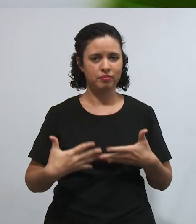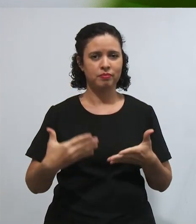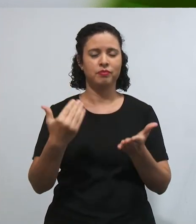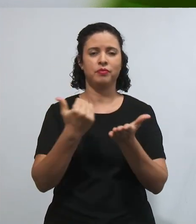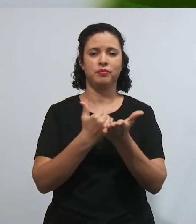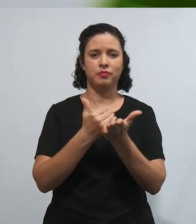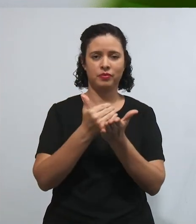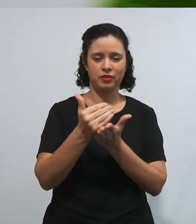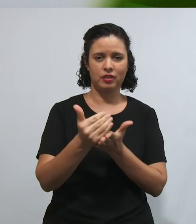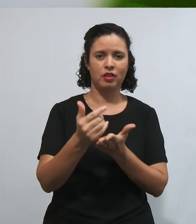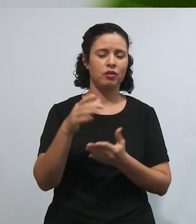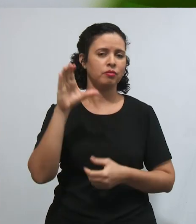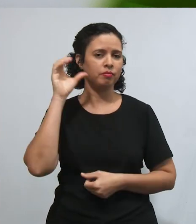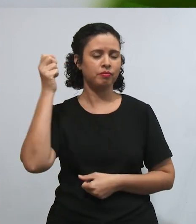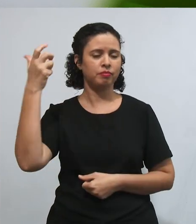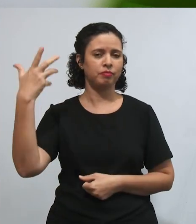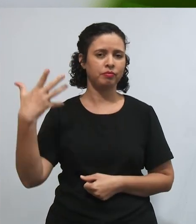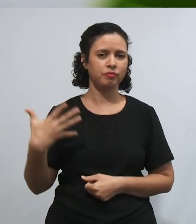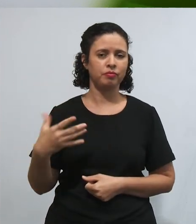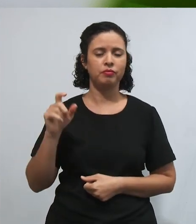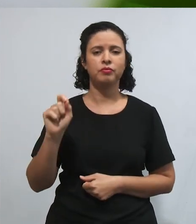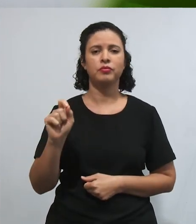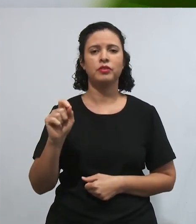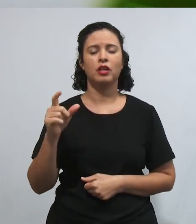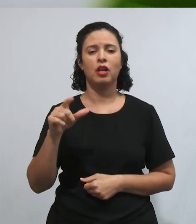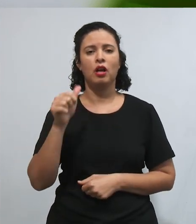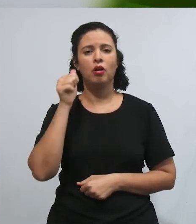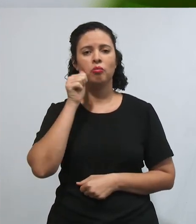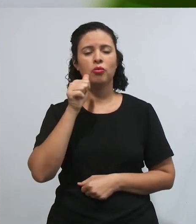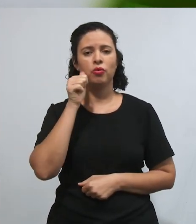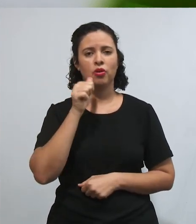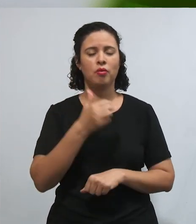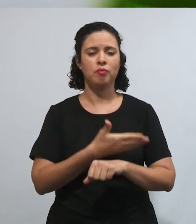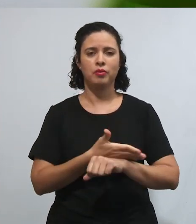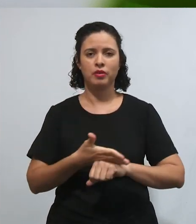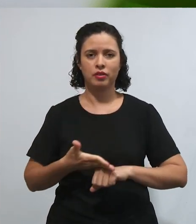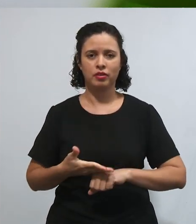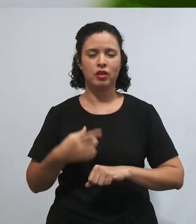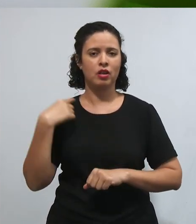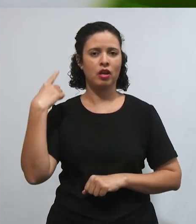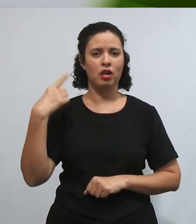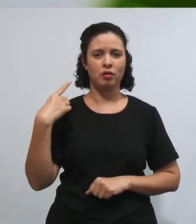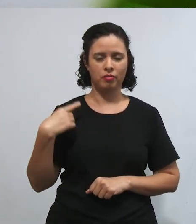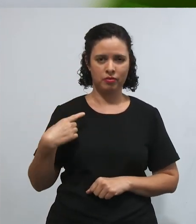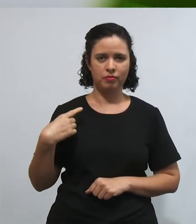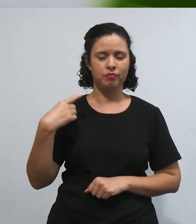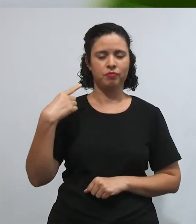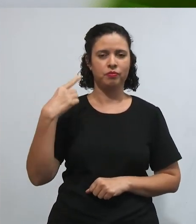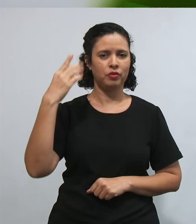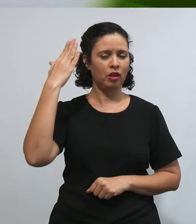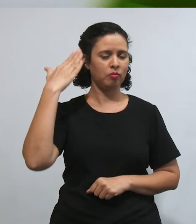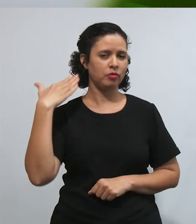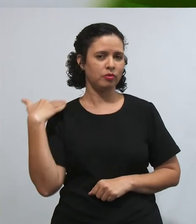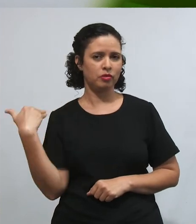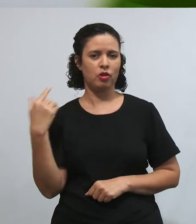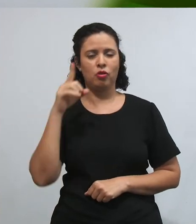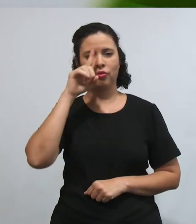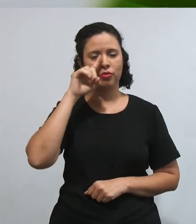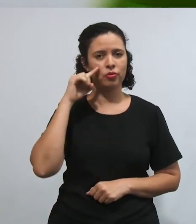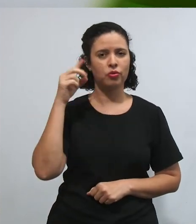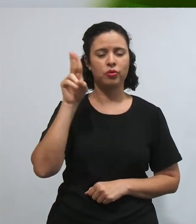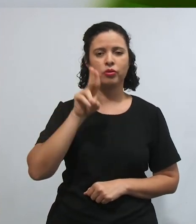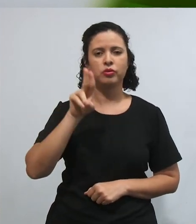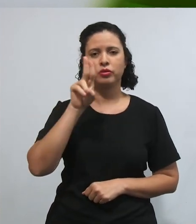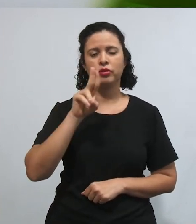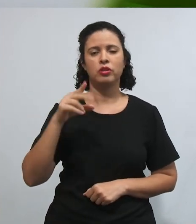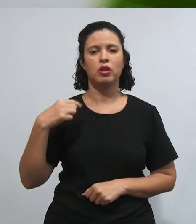nosso conteúdo, eu farei a audiodescrição. Sou uma mulher branca, tenho os cabelos loiros, estou vestindo uma